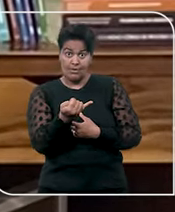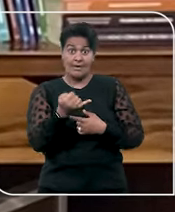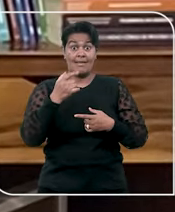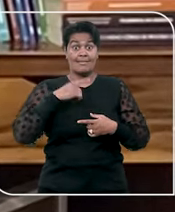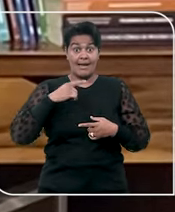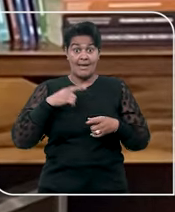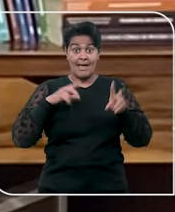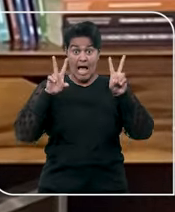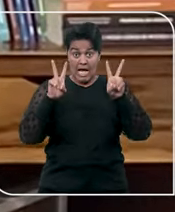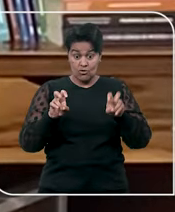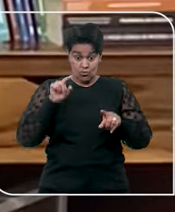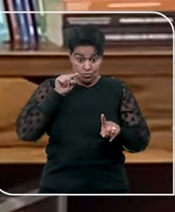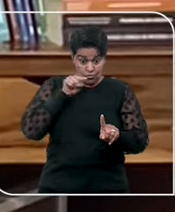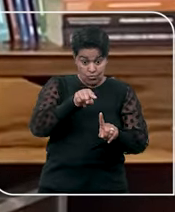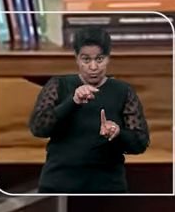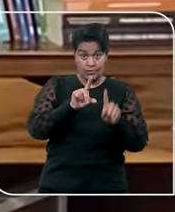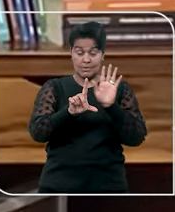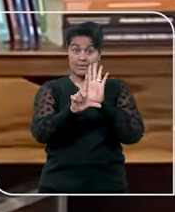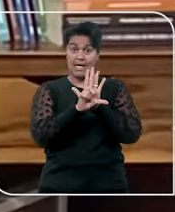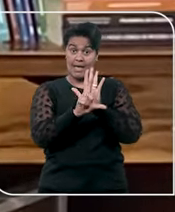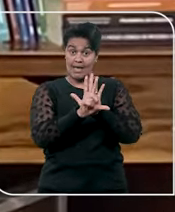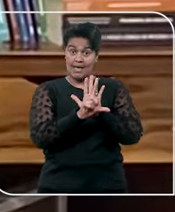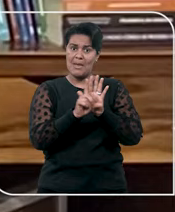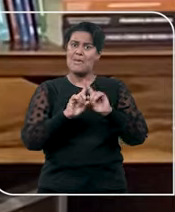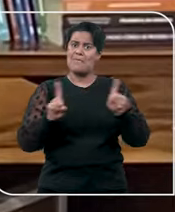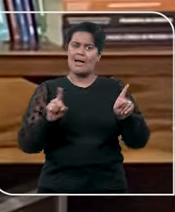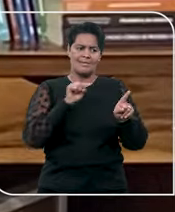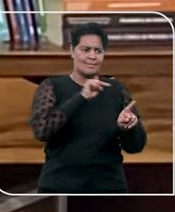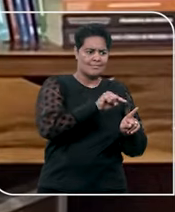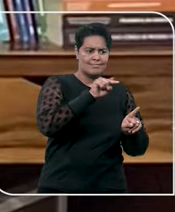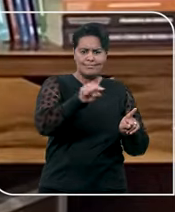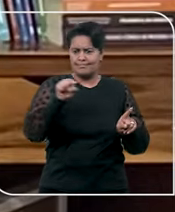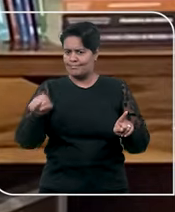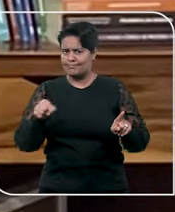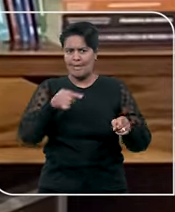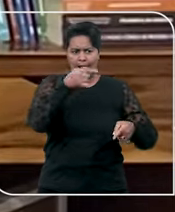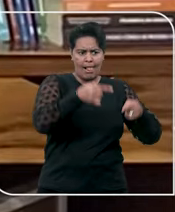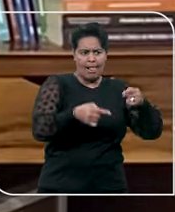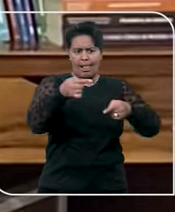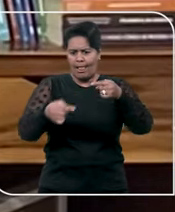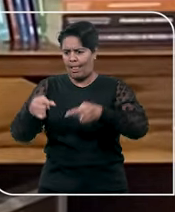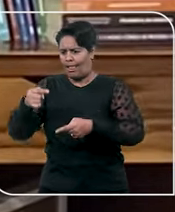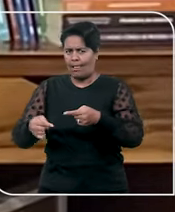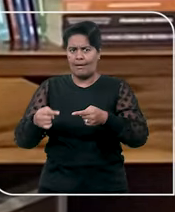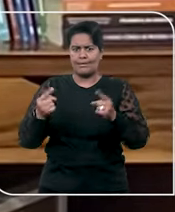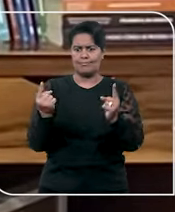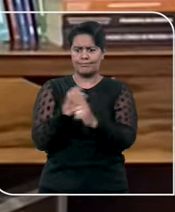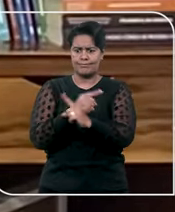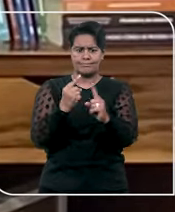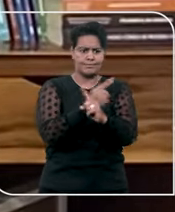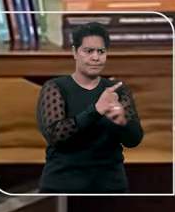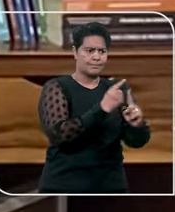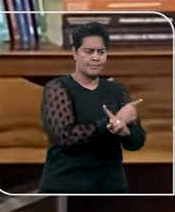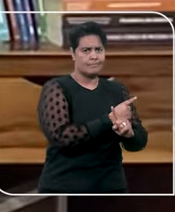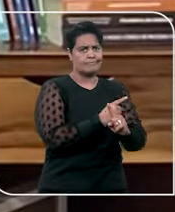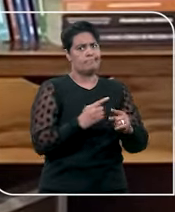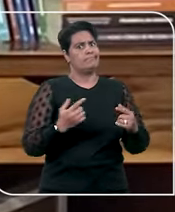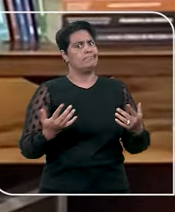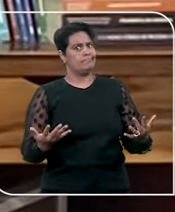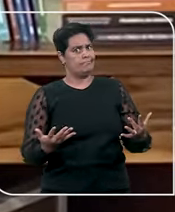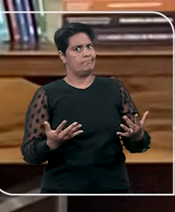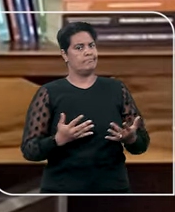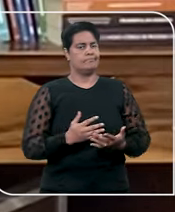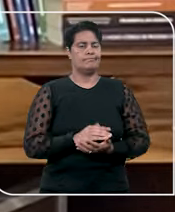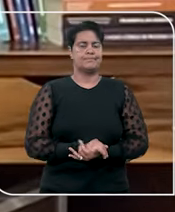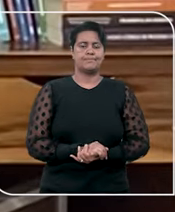dispositivo da legislação federal, sinalizam possibilidades diversas de interpretação e ou aplicação.